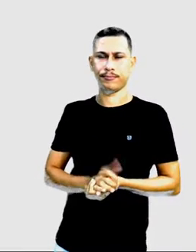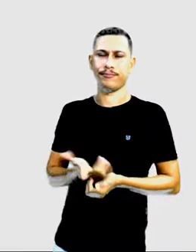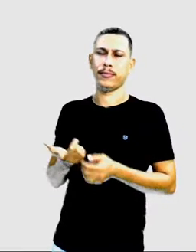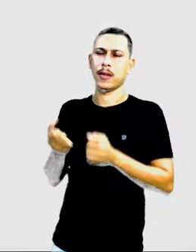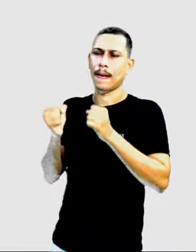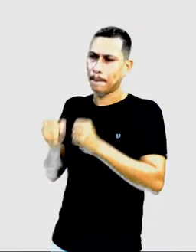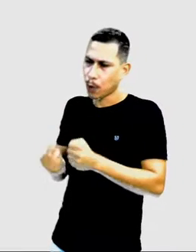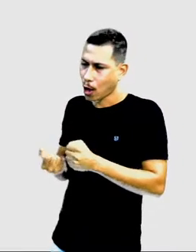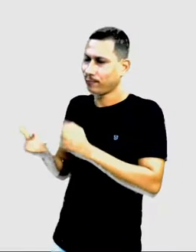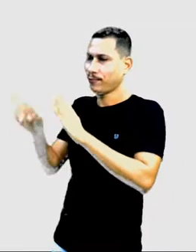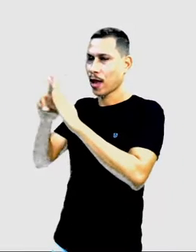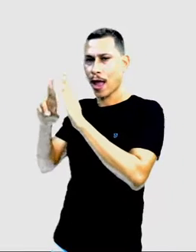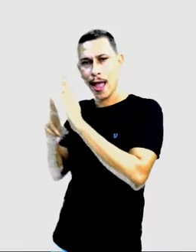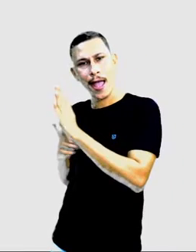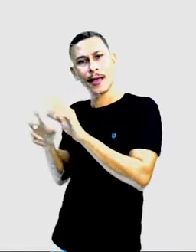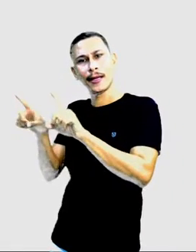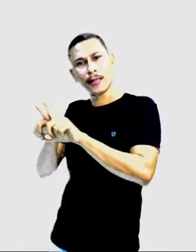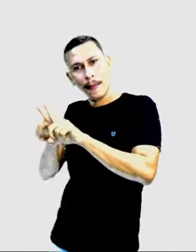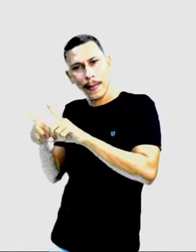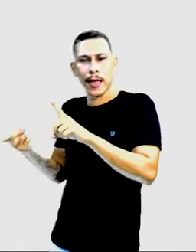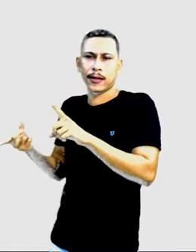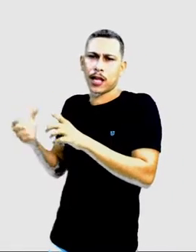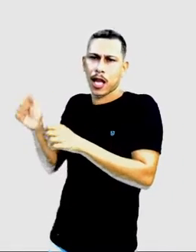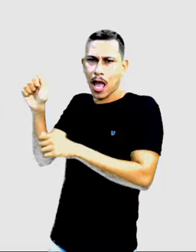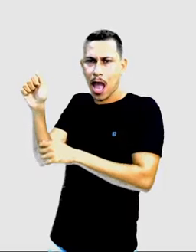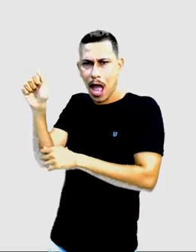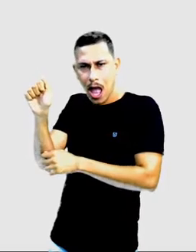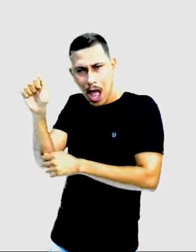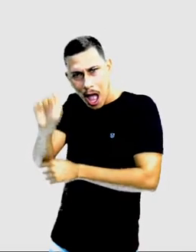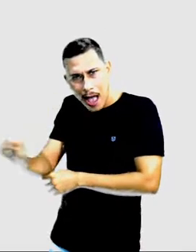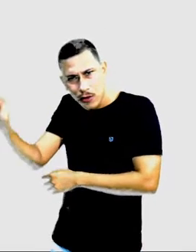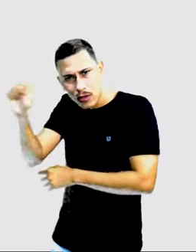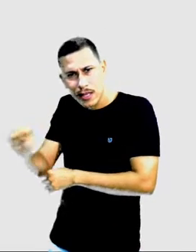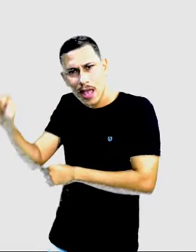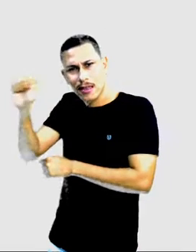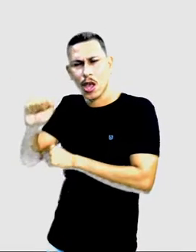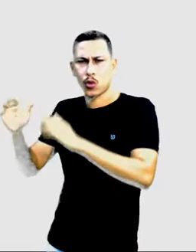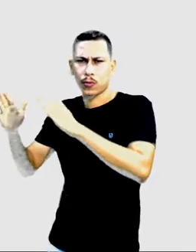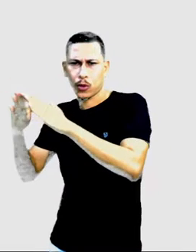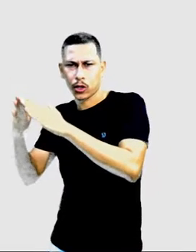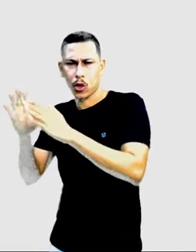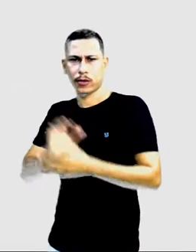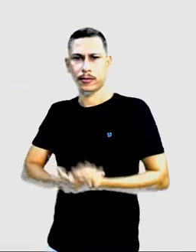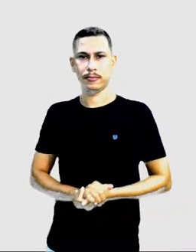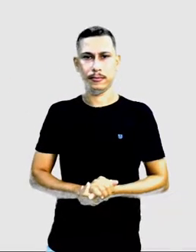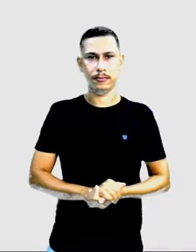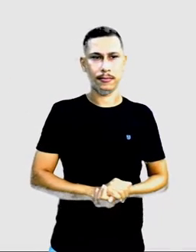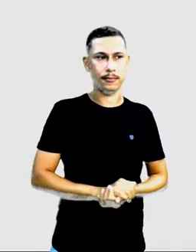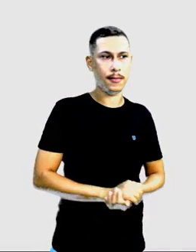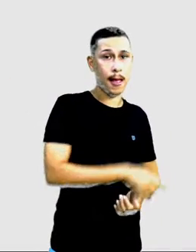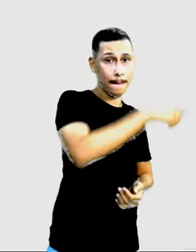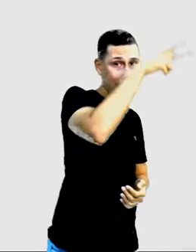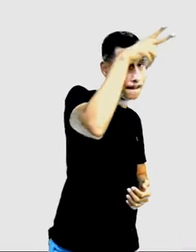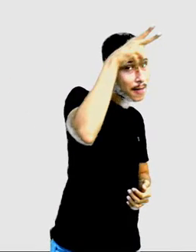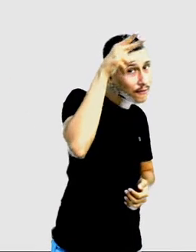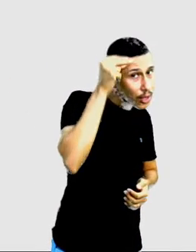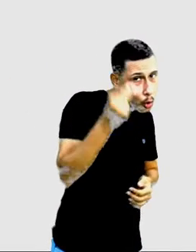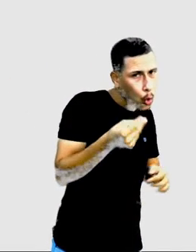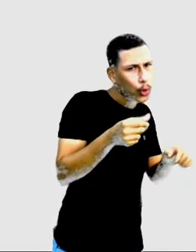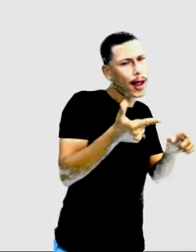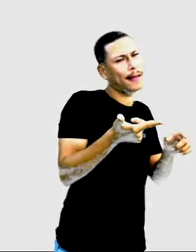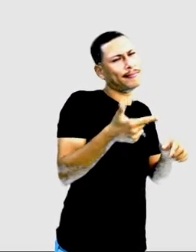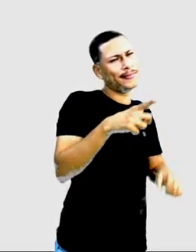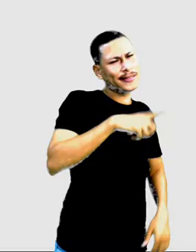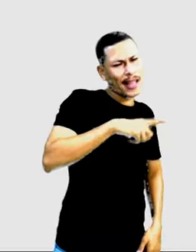moradores, que geralmente tem em todos os bairros. Na prefeitura, existe uma infinidade desses documentos.